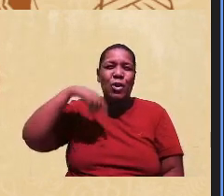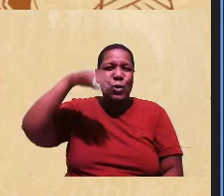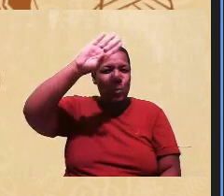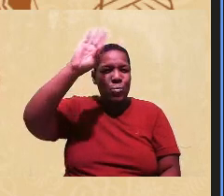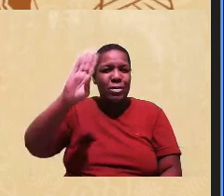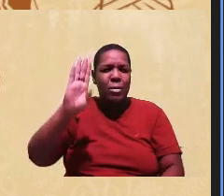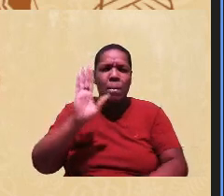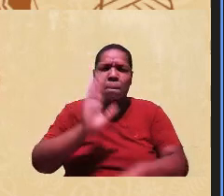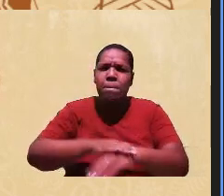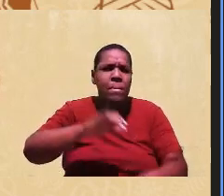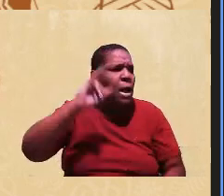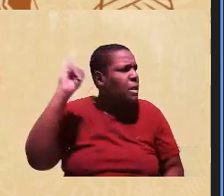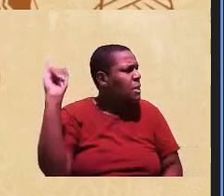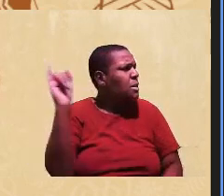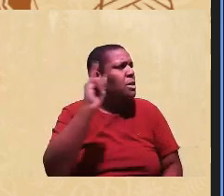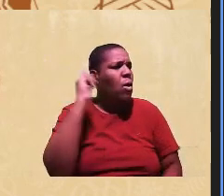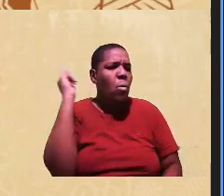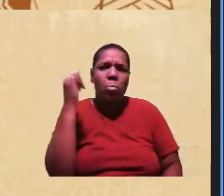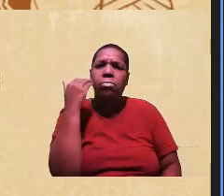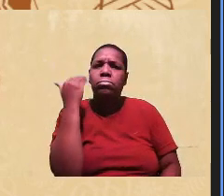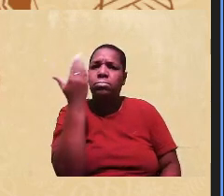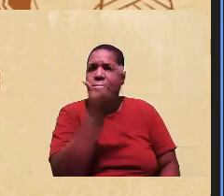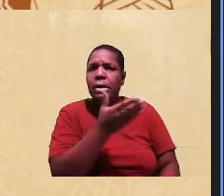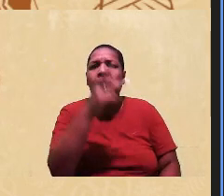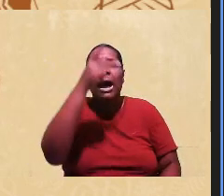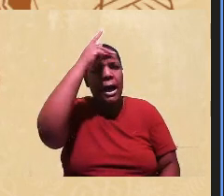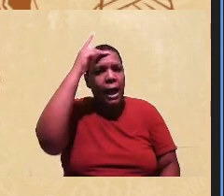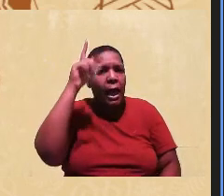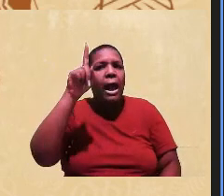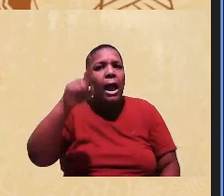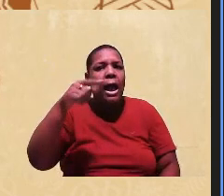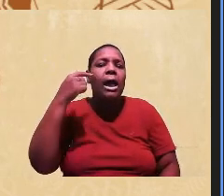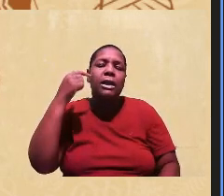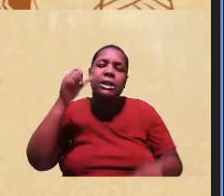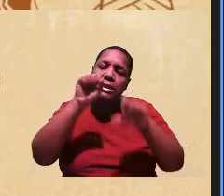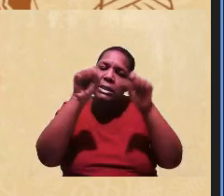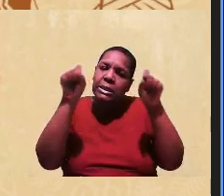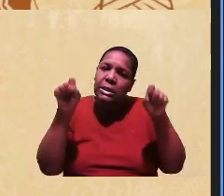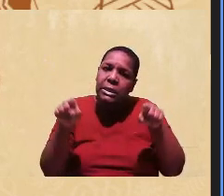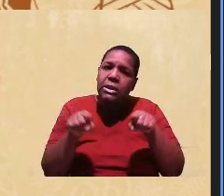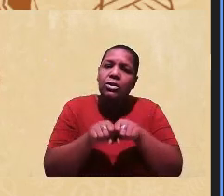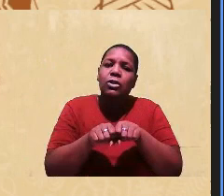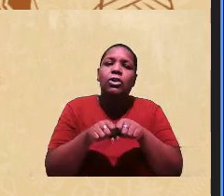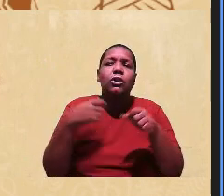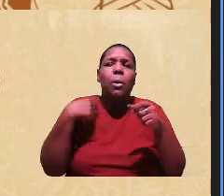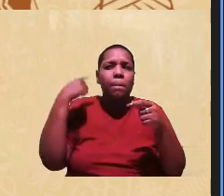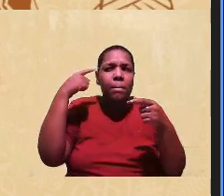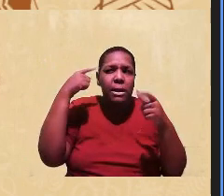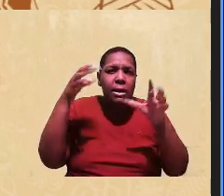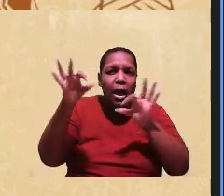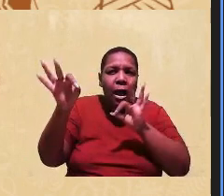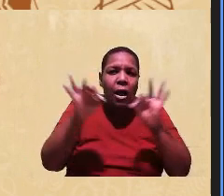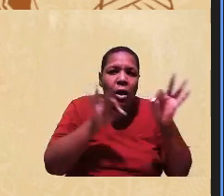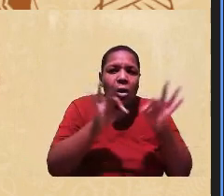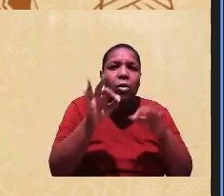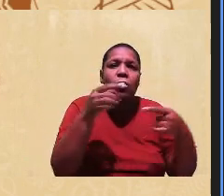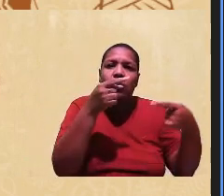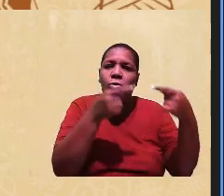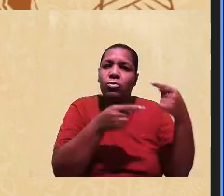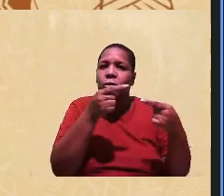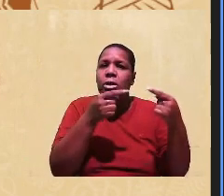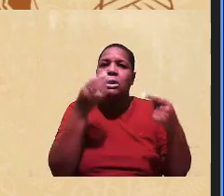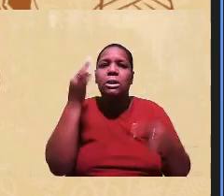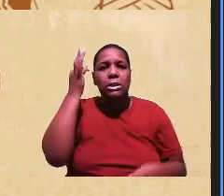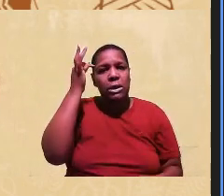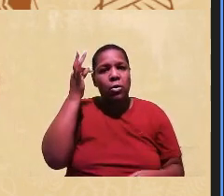importantes para a sistematização, para pensar logística, as discussões teóricas